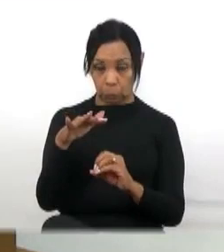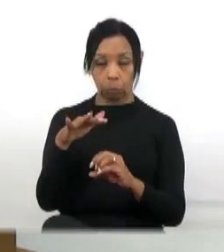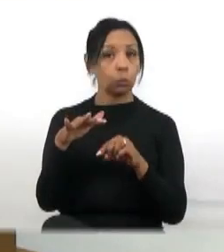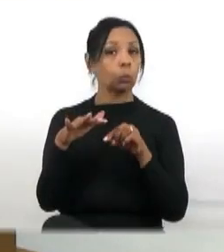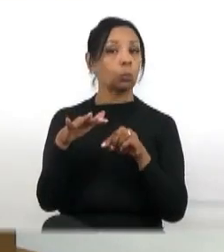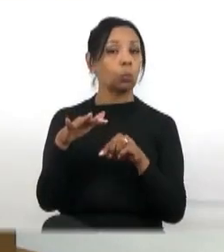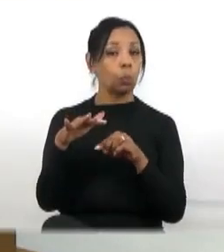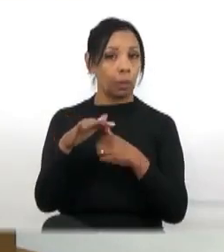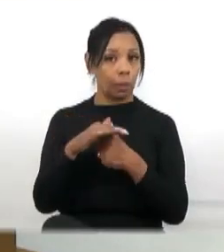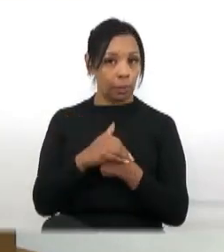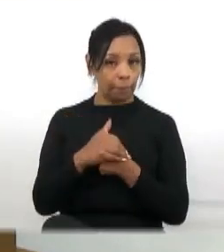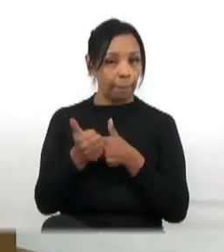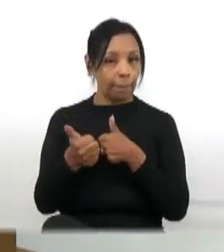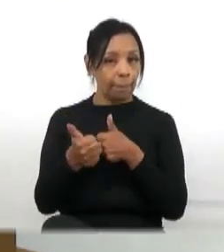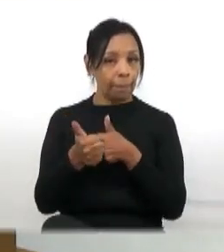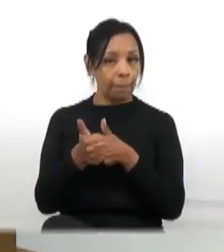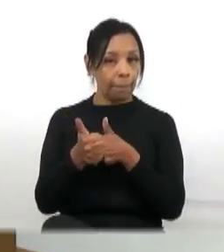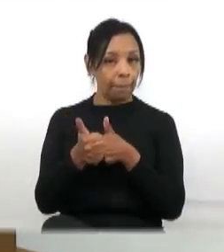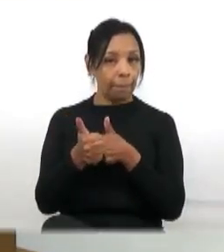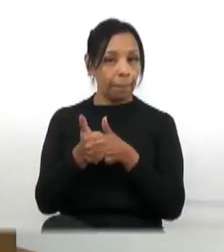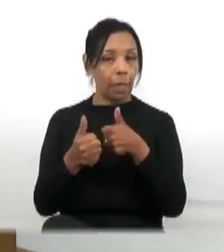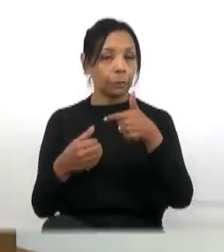em frente ao Poço Sabela, ali.